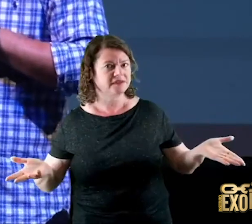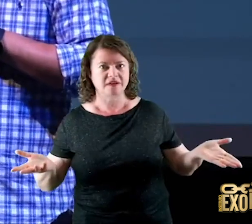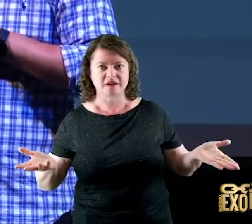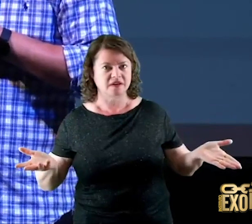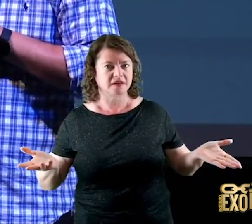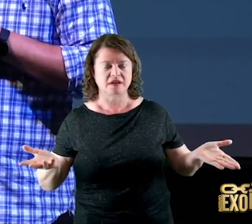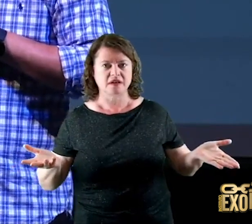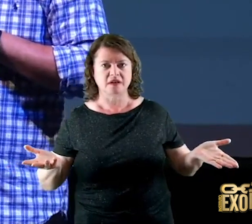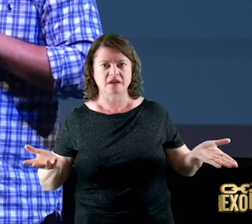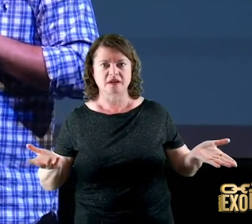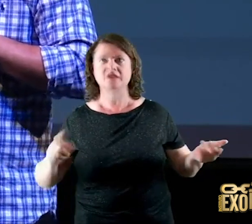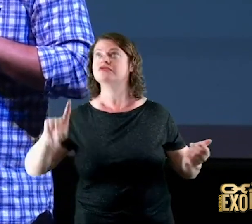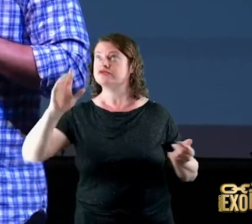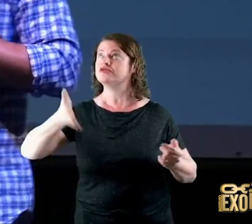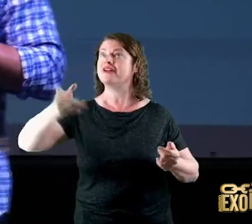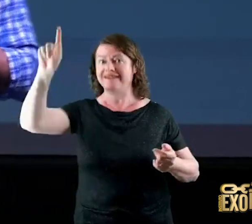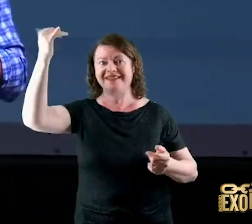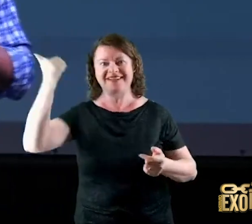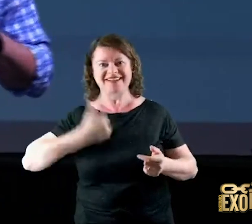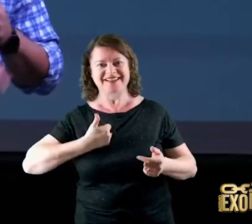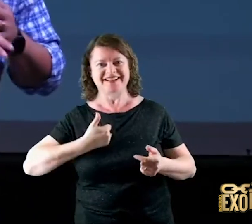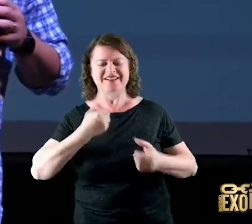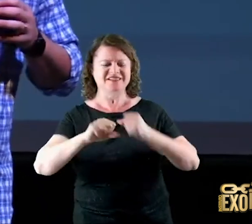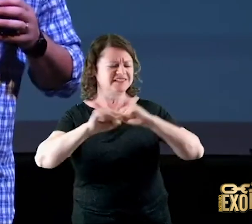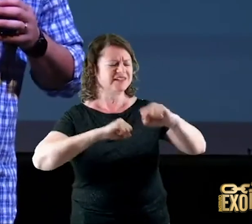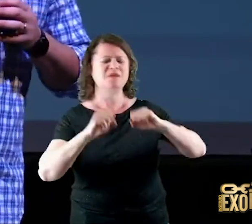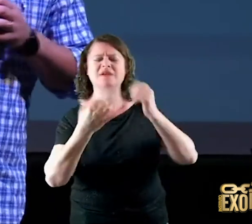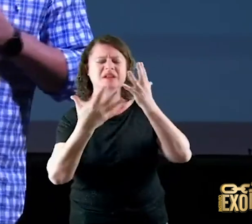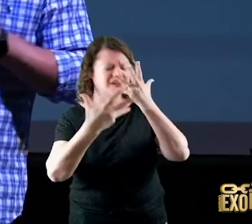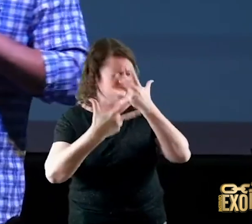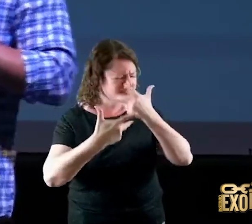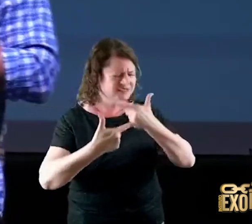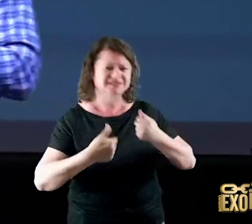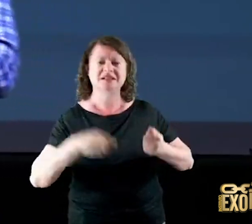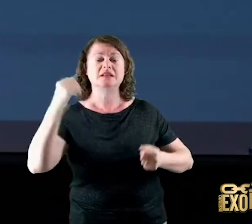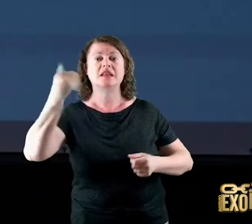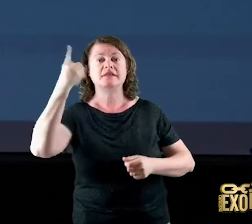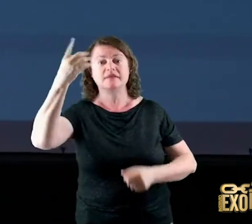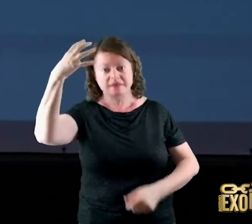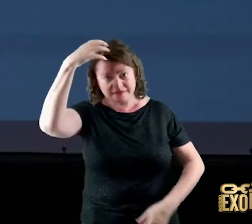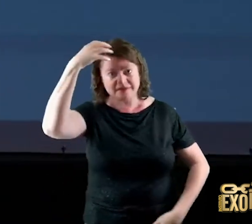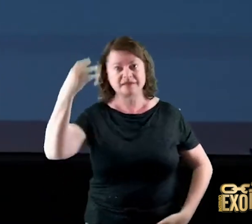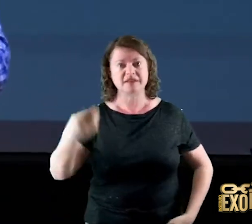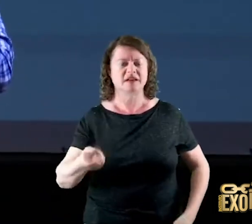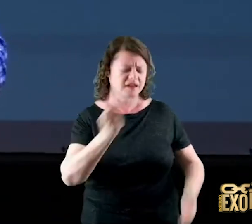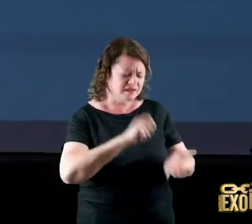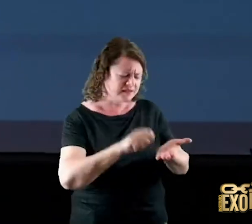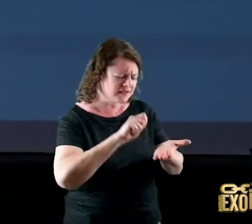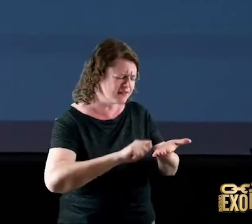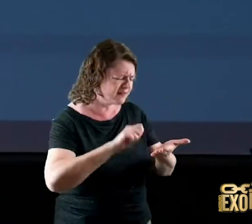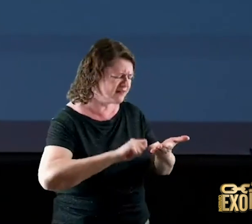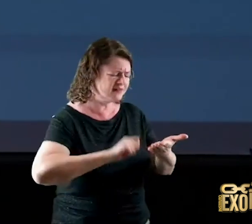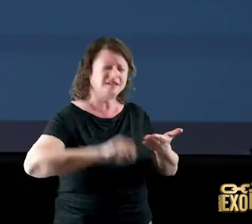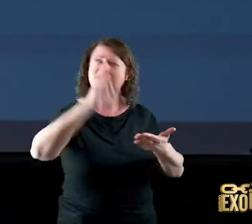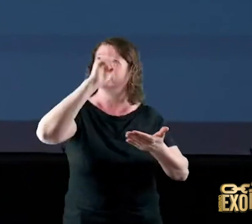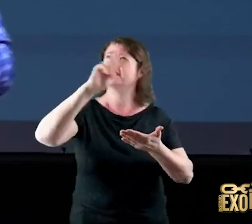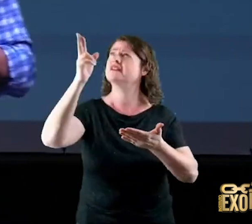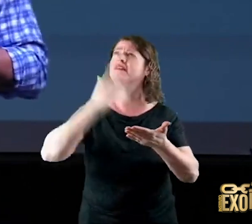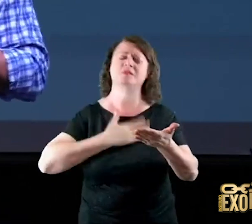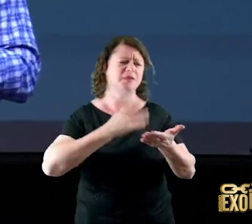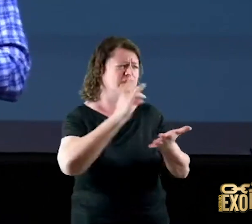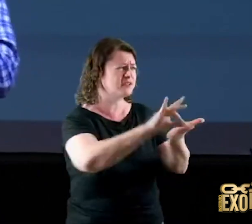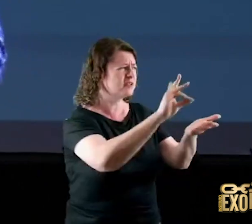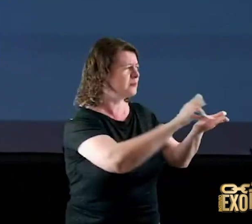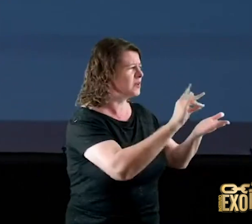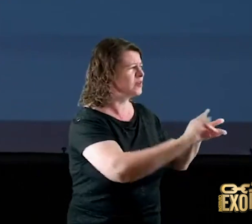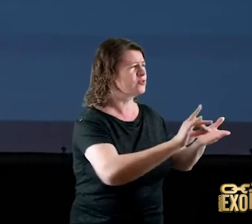atingido é um salmo lindo porque Davi aqui ele está falando Senhor os meus inimigos me odeiam